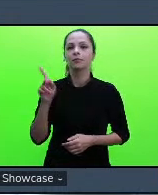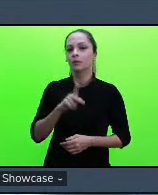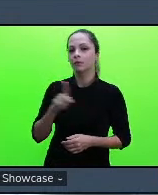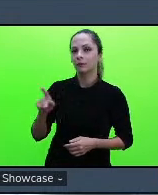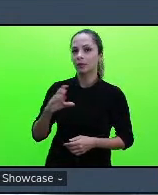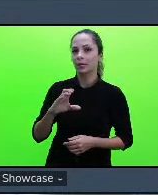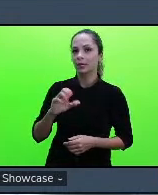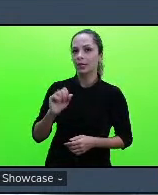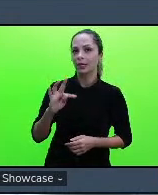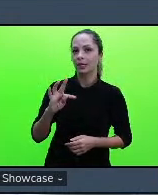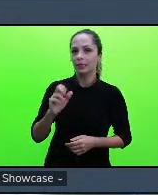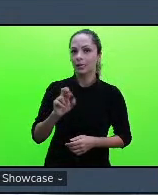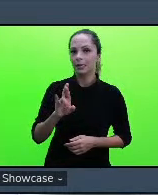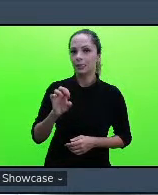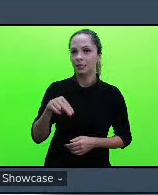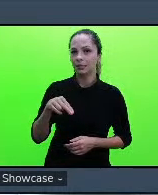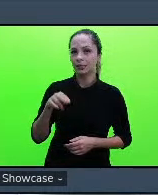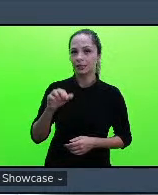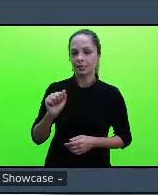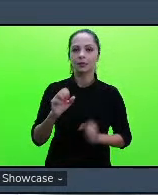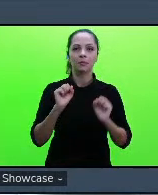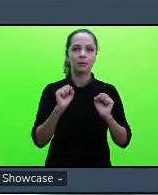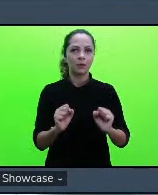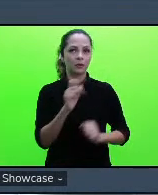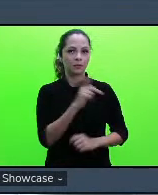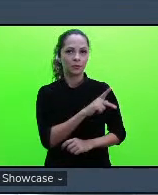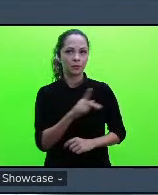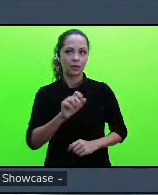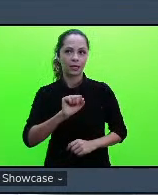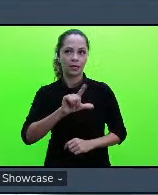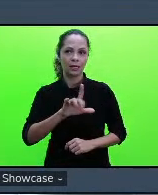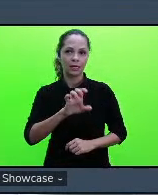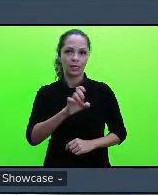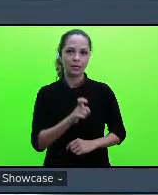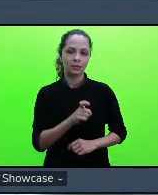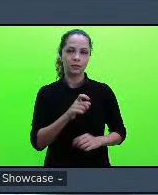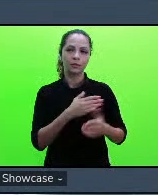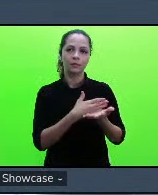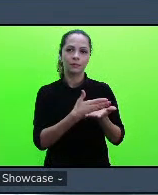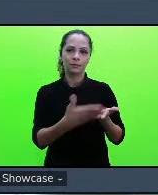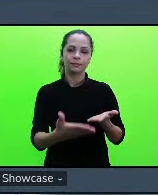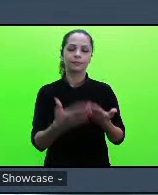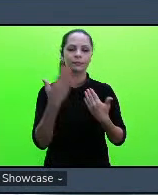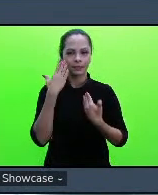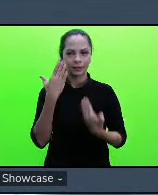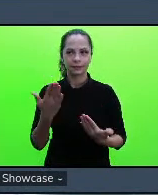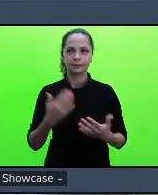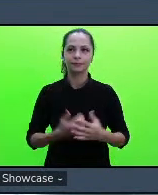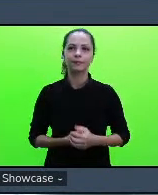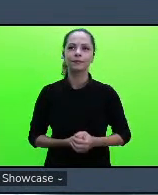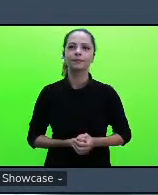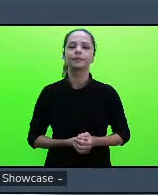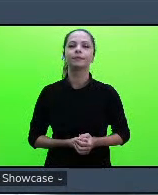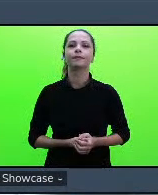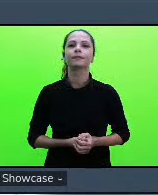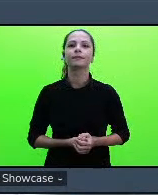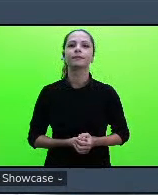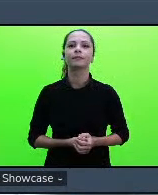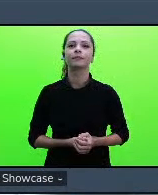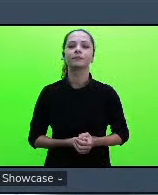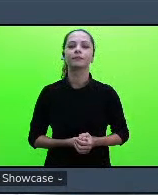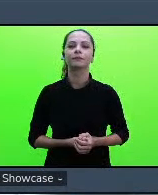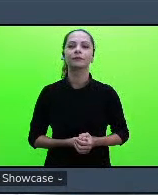professora Alex por favor pode começar tá ótimo muito obrigado eu vou compartilhar aqui vou tentar